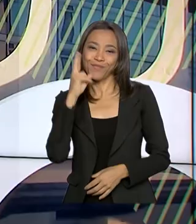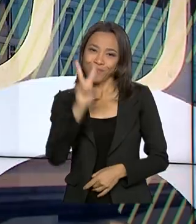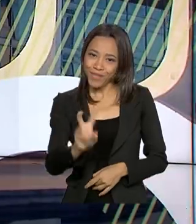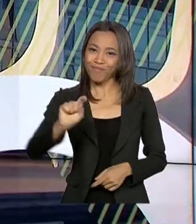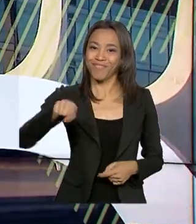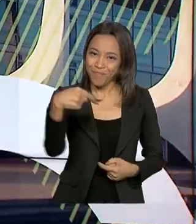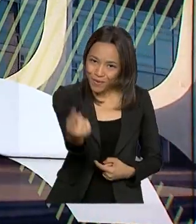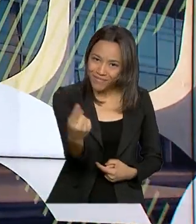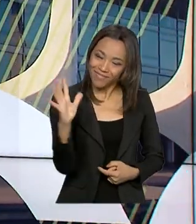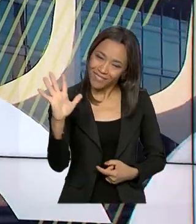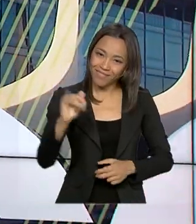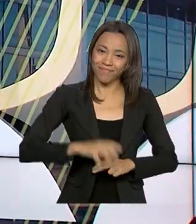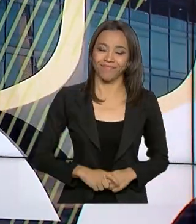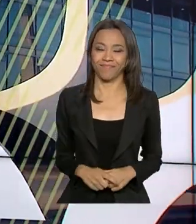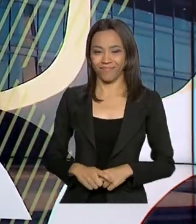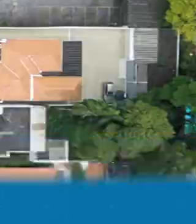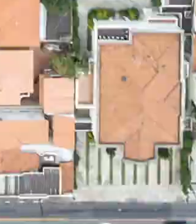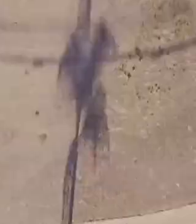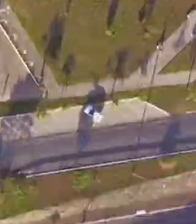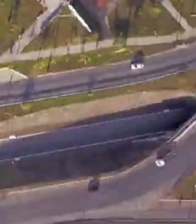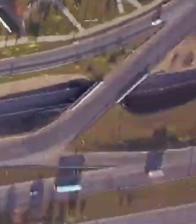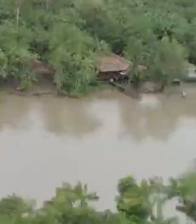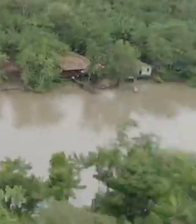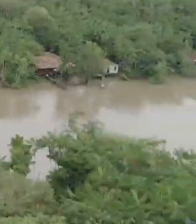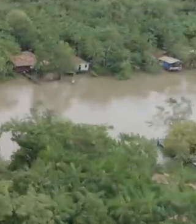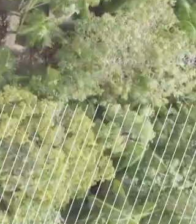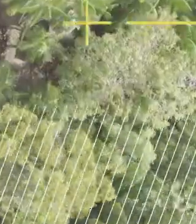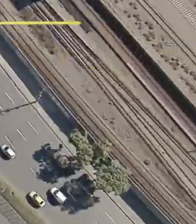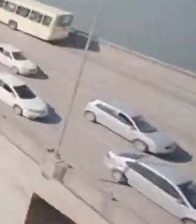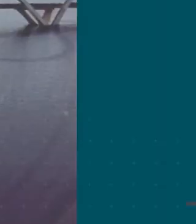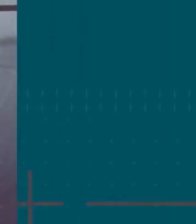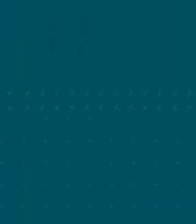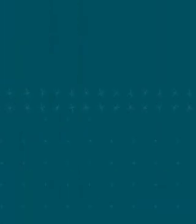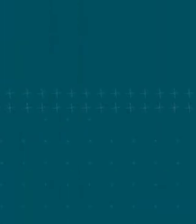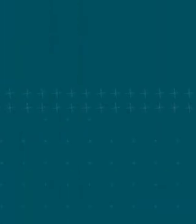na próxima edição. Até lá. Tchau. Tchau. Tchau.